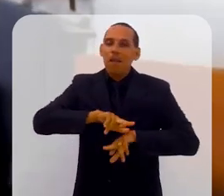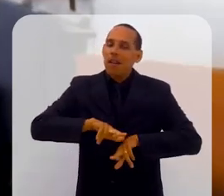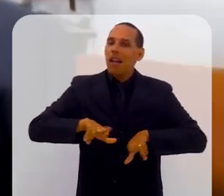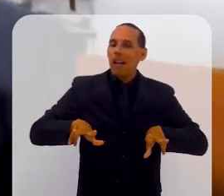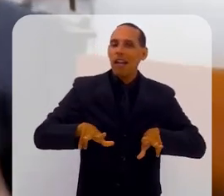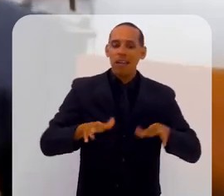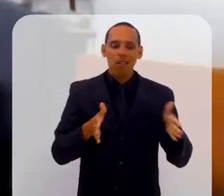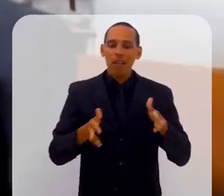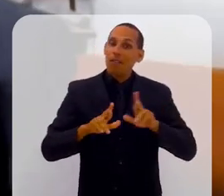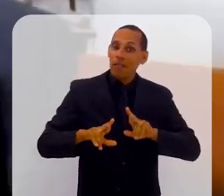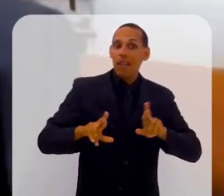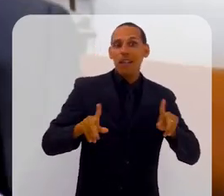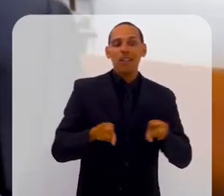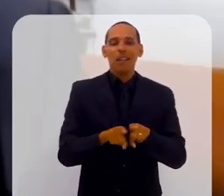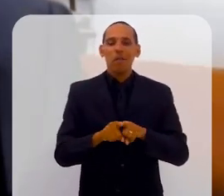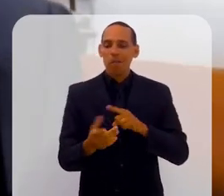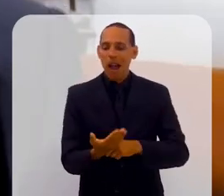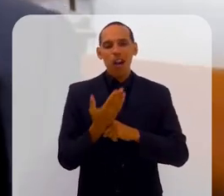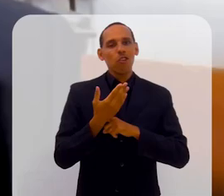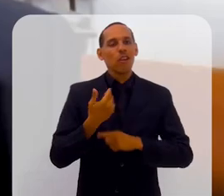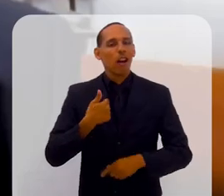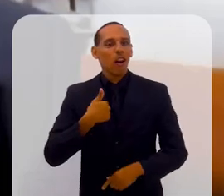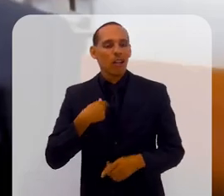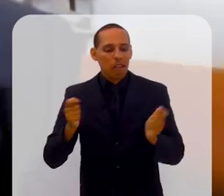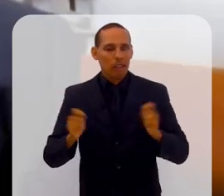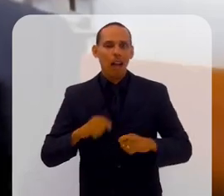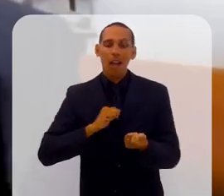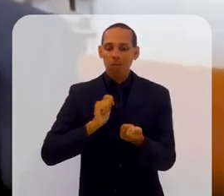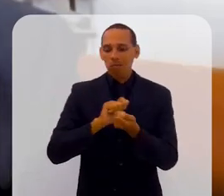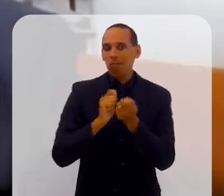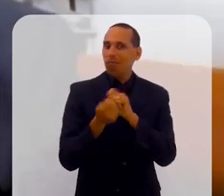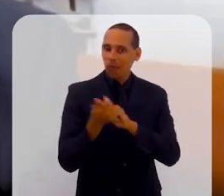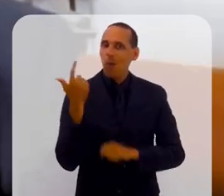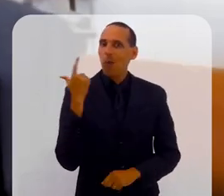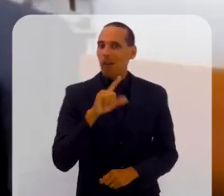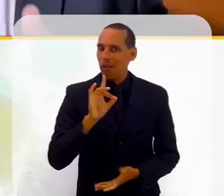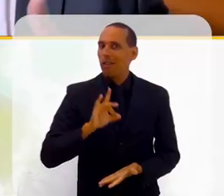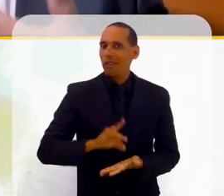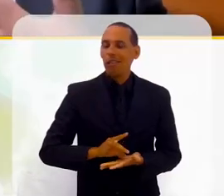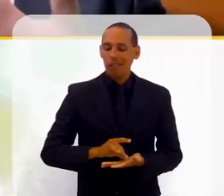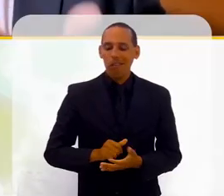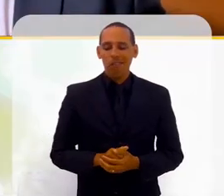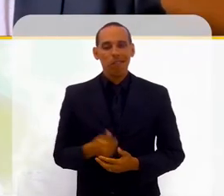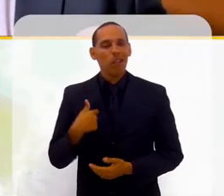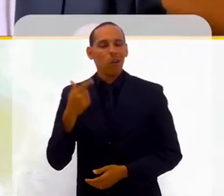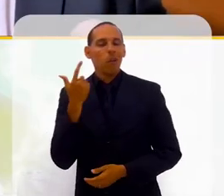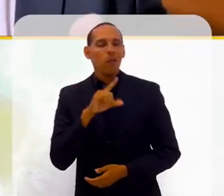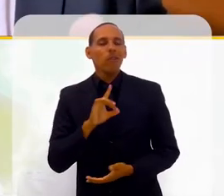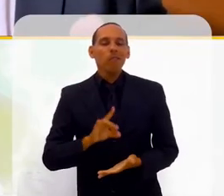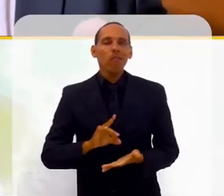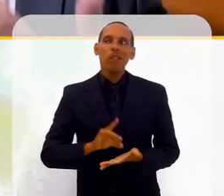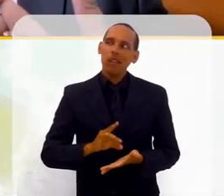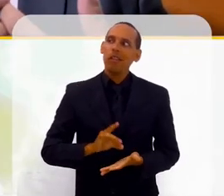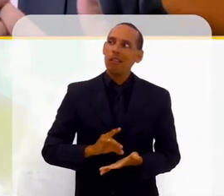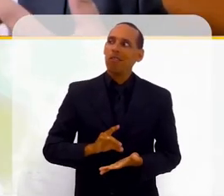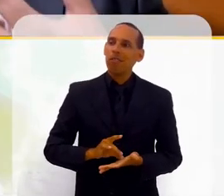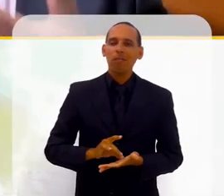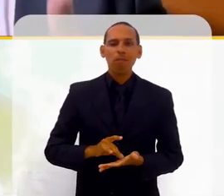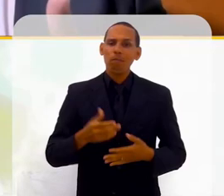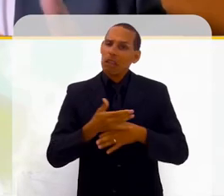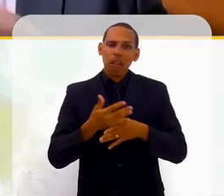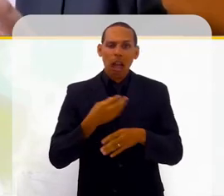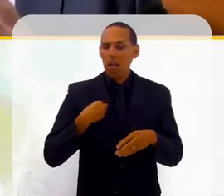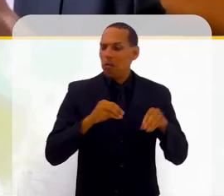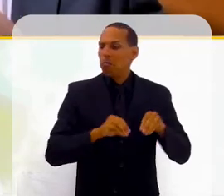em diferentes momentos, elas me transformaram em uma pessoa mais adaptável. Então, eu consigo mudar de